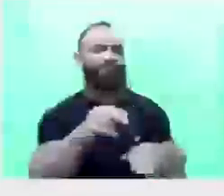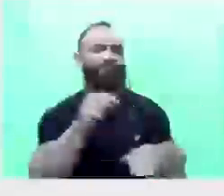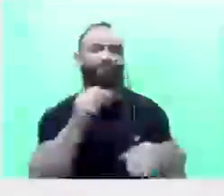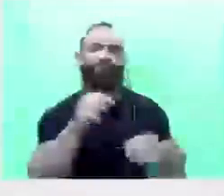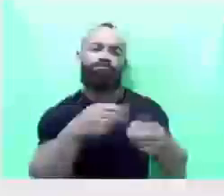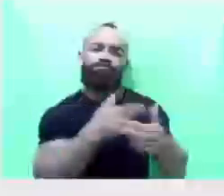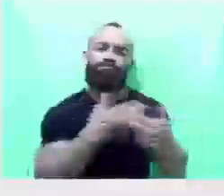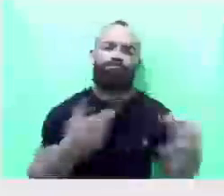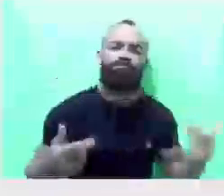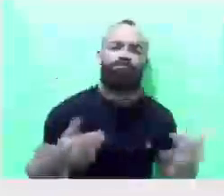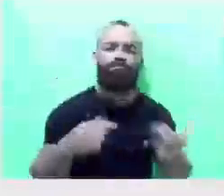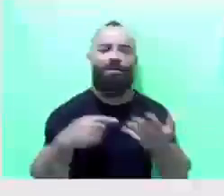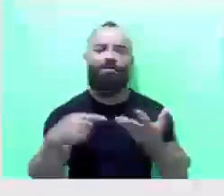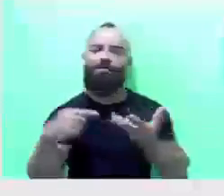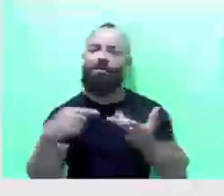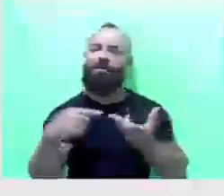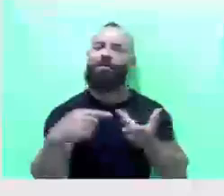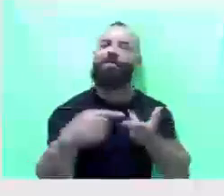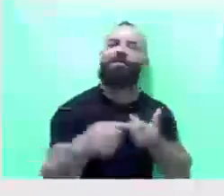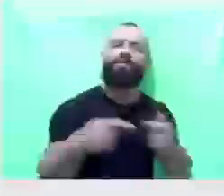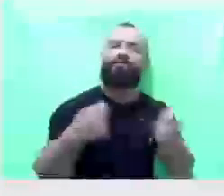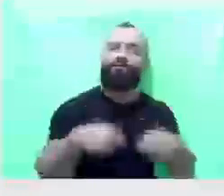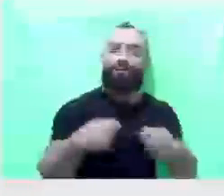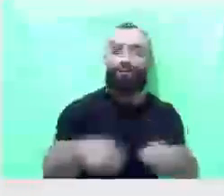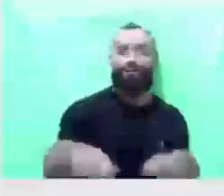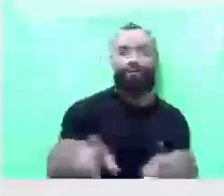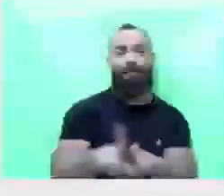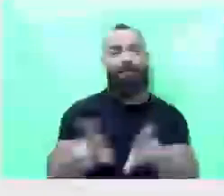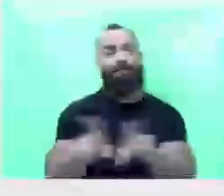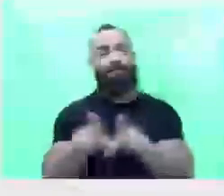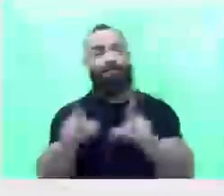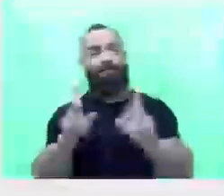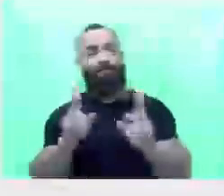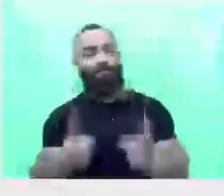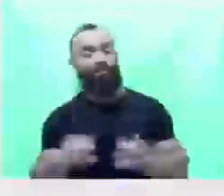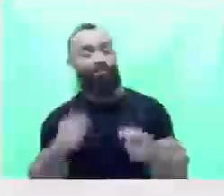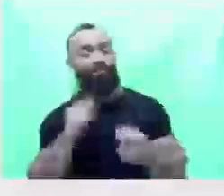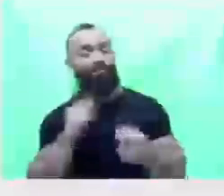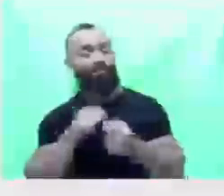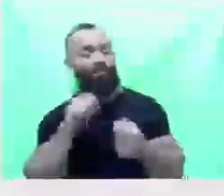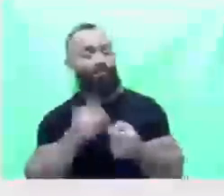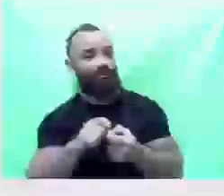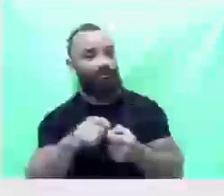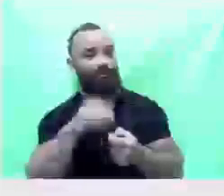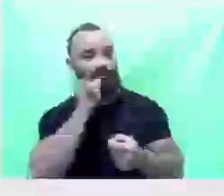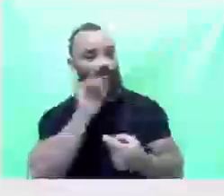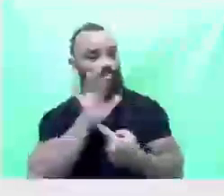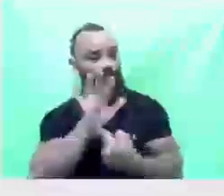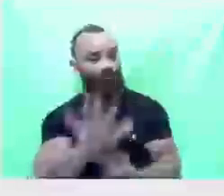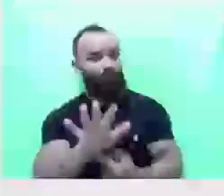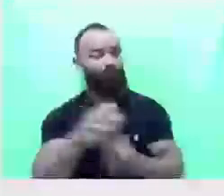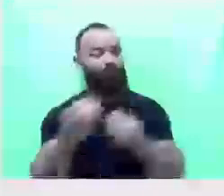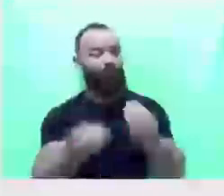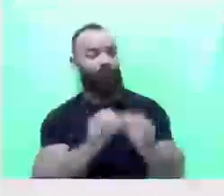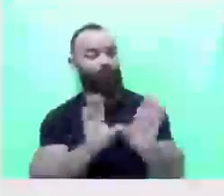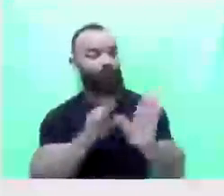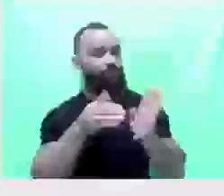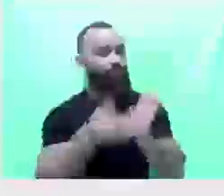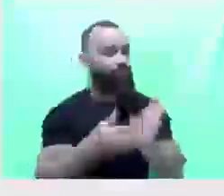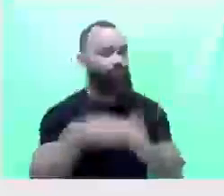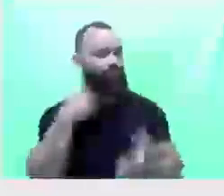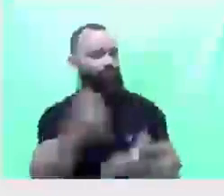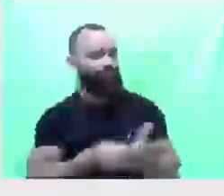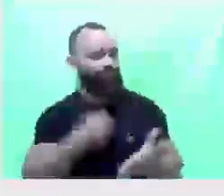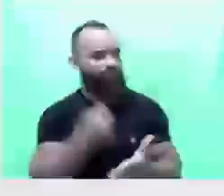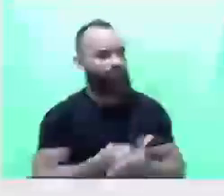quanta coisa tem que se fazer. E, com toda a certeza, a gente está aí trabalhando, mostrando para a nossa comunidade o quanto a gente está empenhado, o quanto a